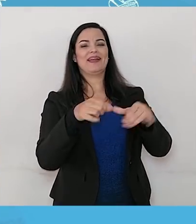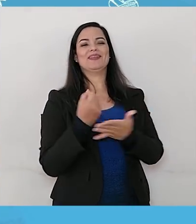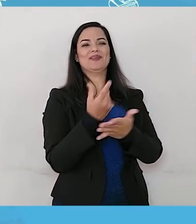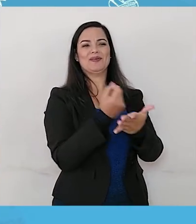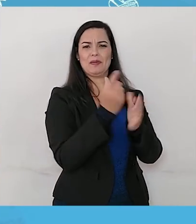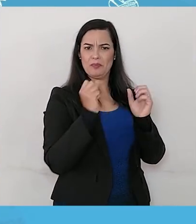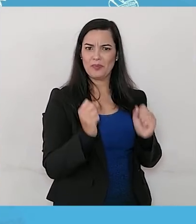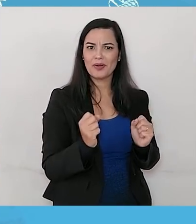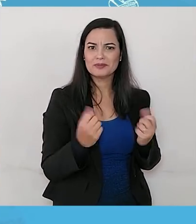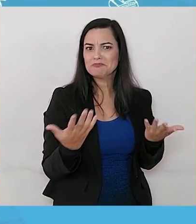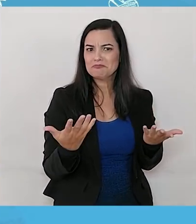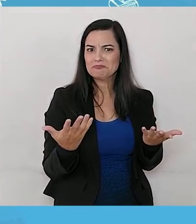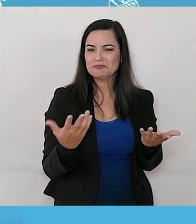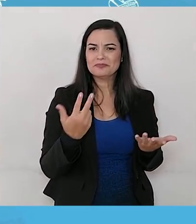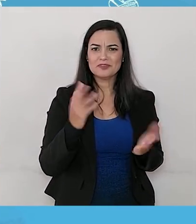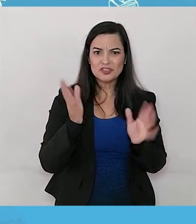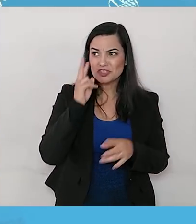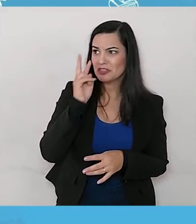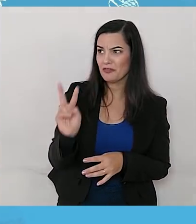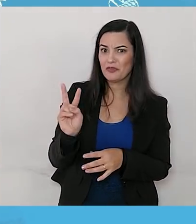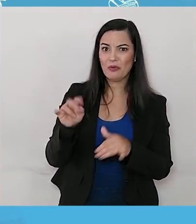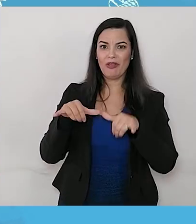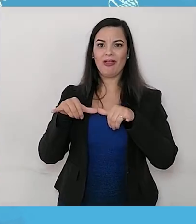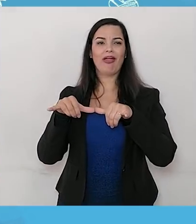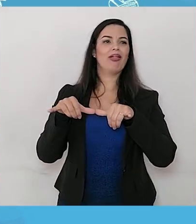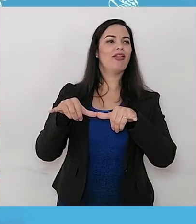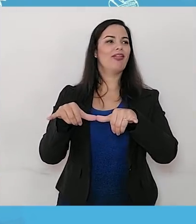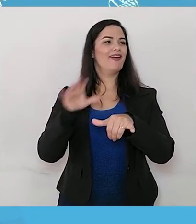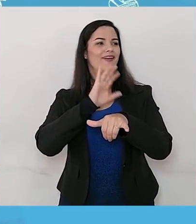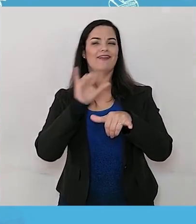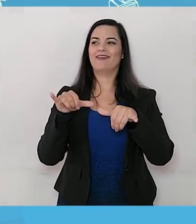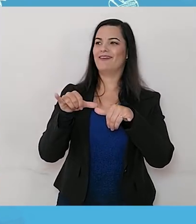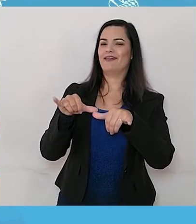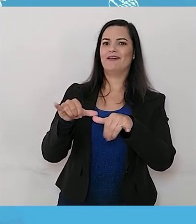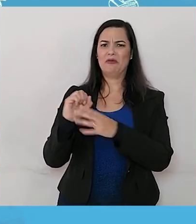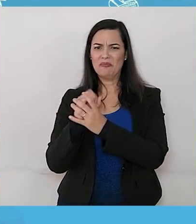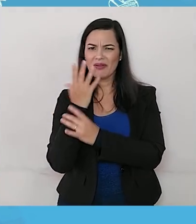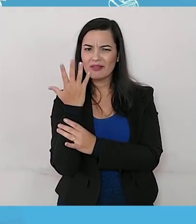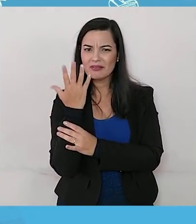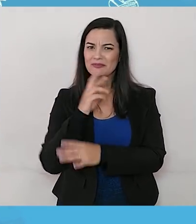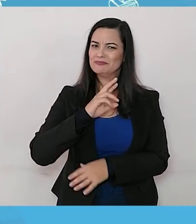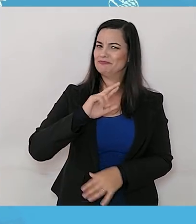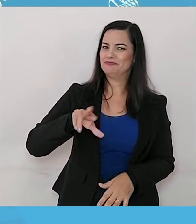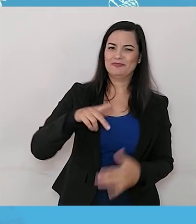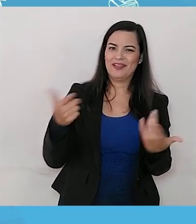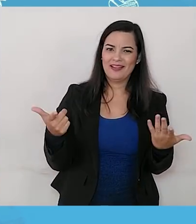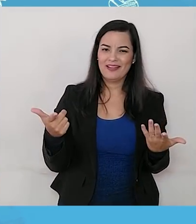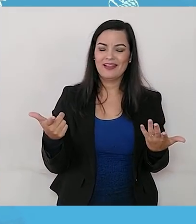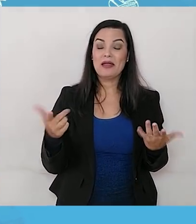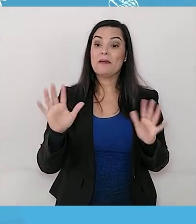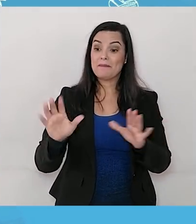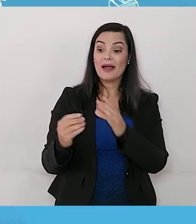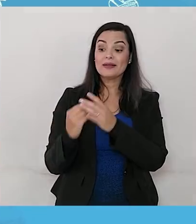né? Alguém já viu alguma plantinha passeando lá, empurrando o carrinho de supermercado? Não, não, não. Mas ela